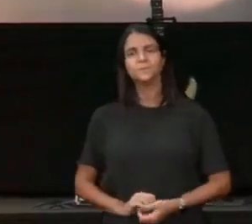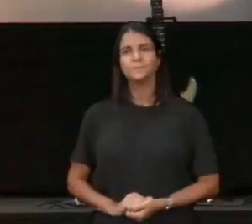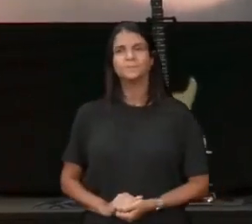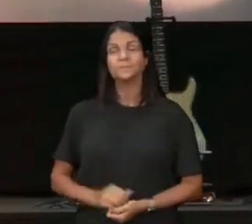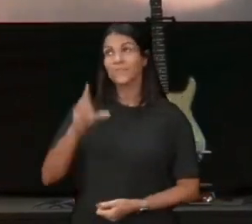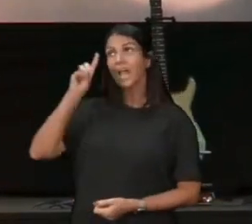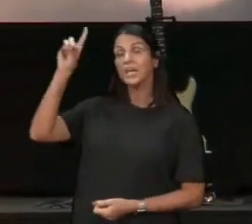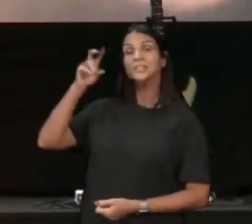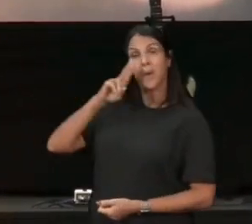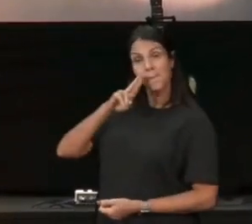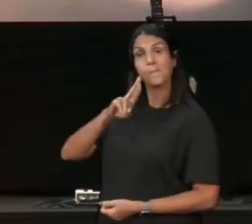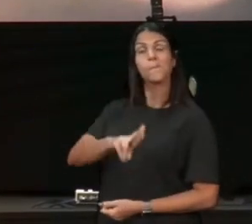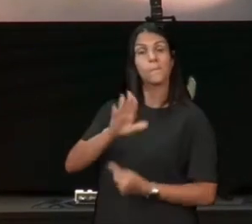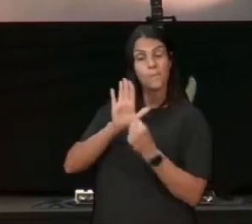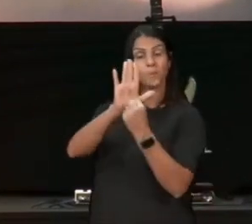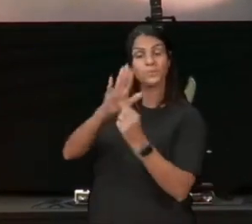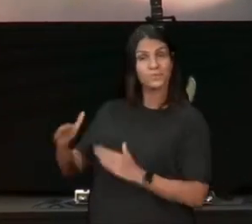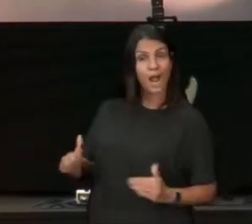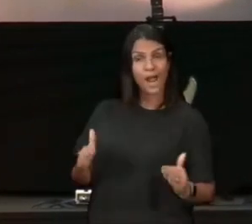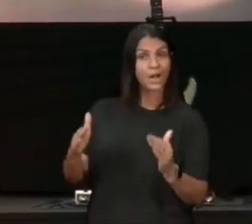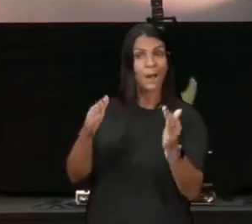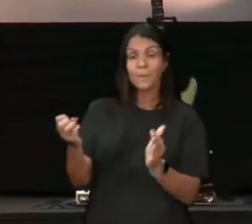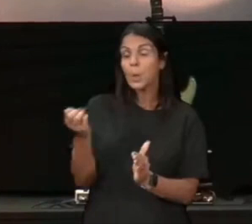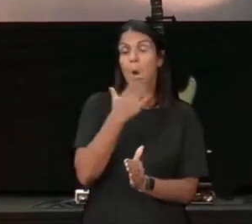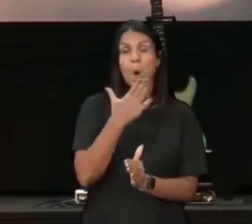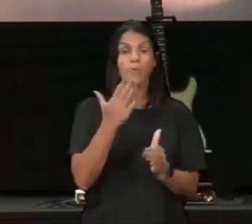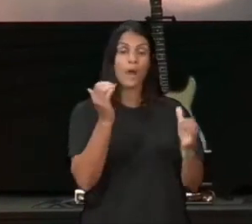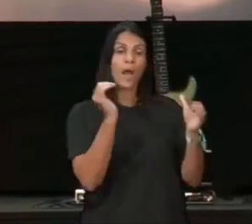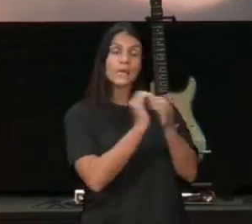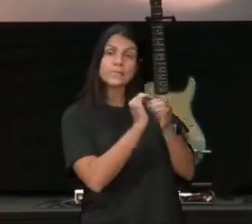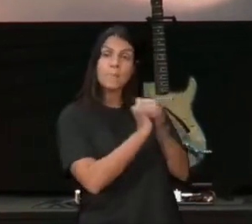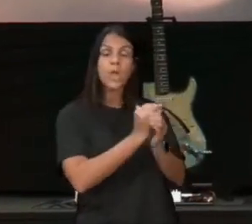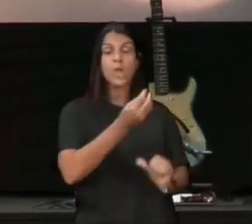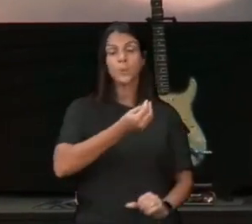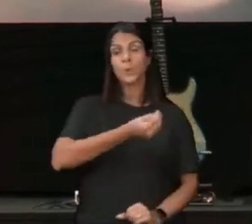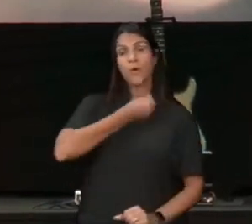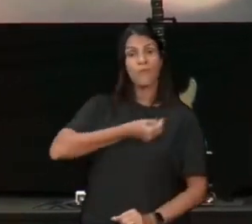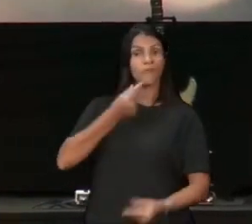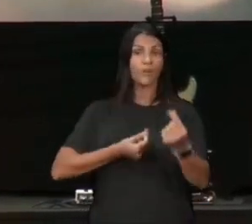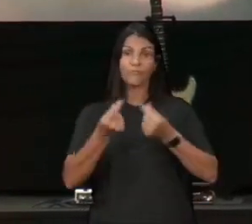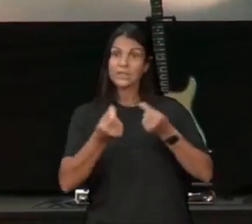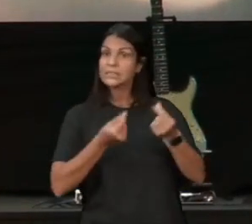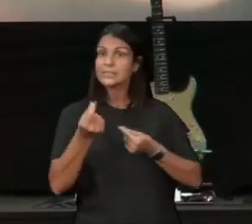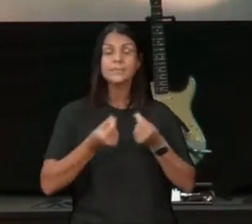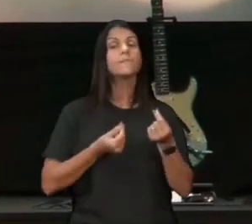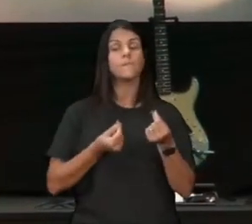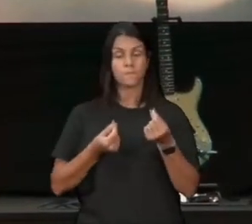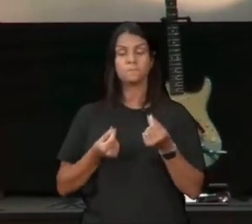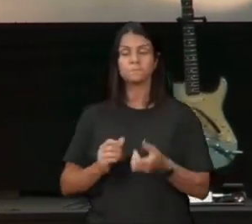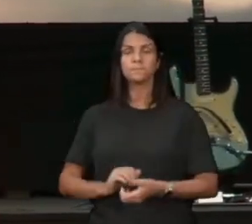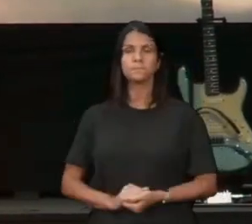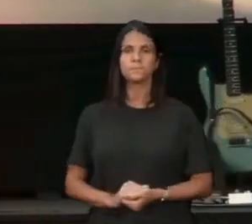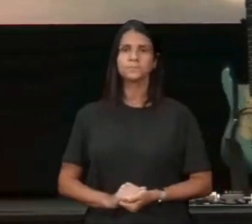e Deus vai te revelar, um novo caminho, para a sua vida financeira, para os seus negócios aí, vai bater na tua porta, alguma coisa, fica de olho, fica